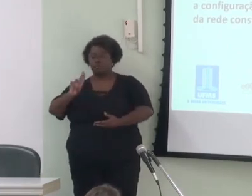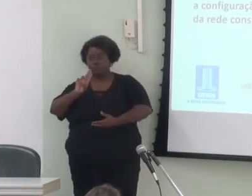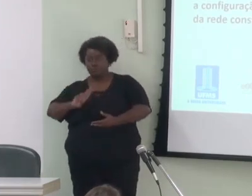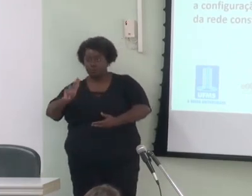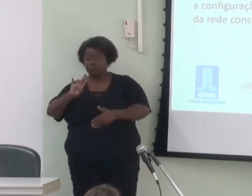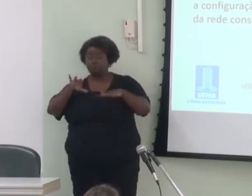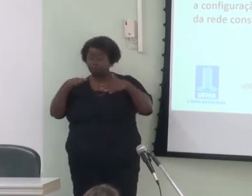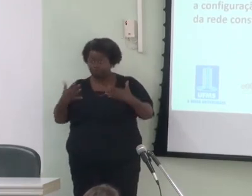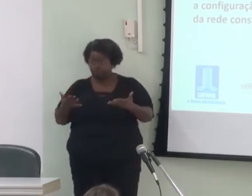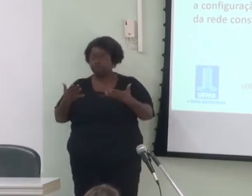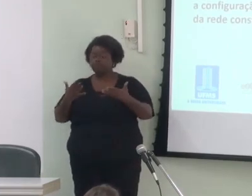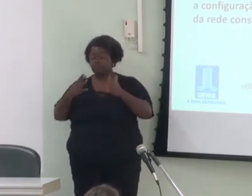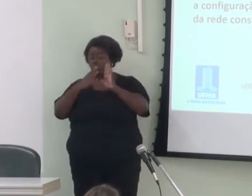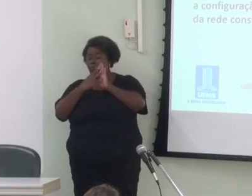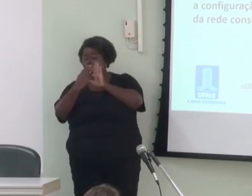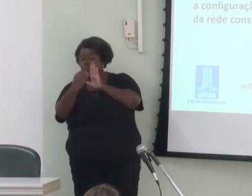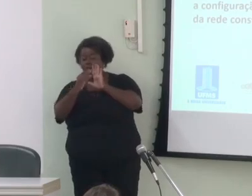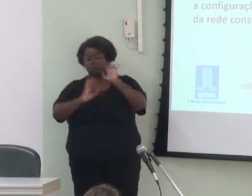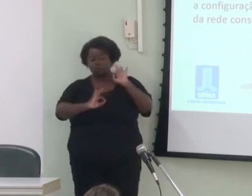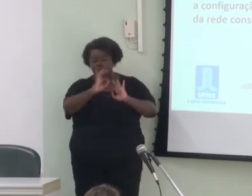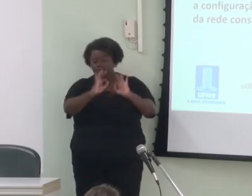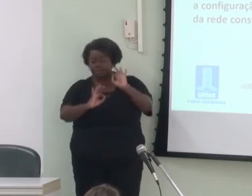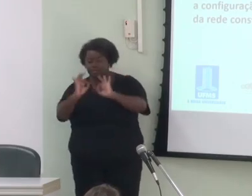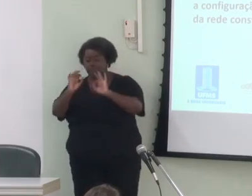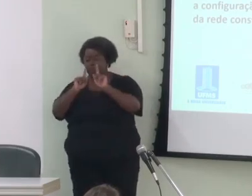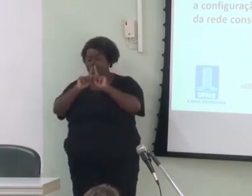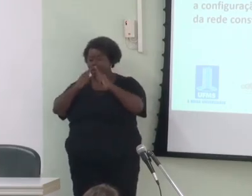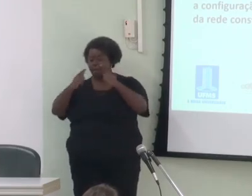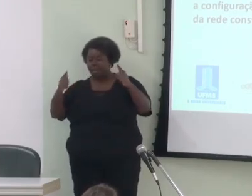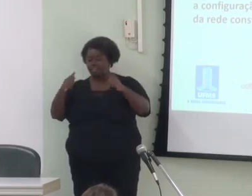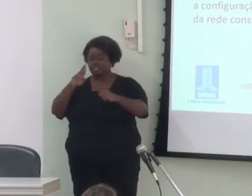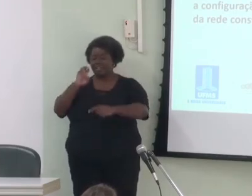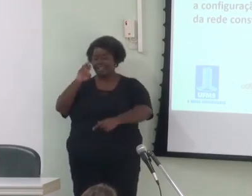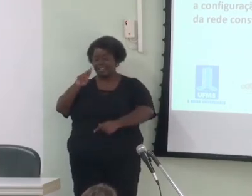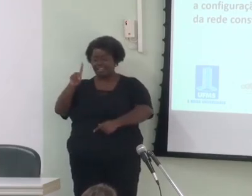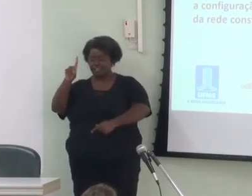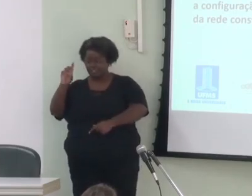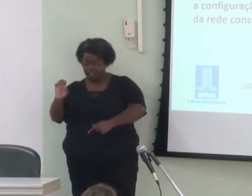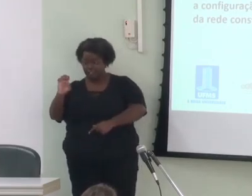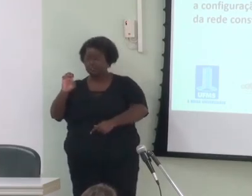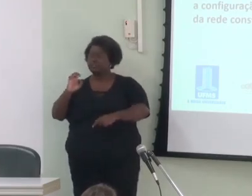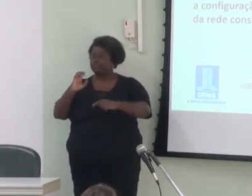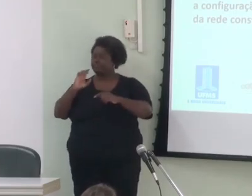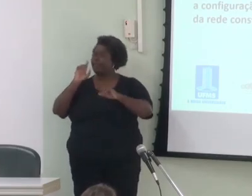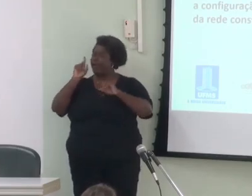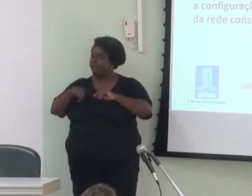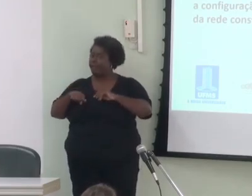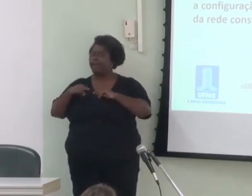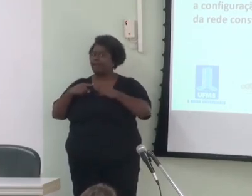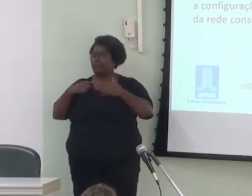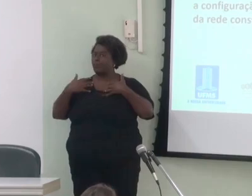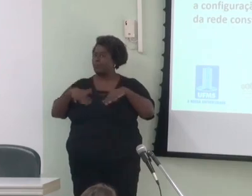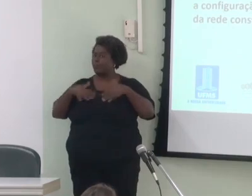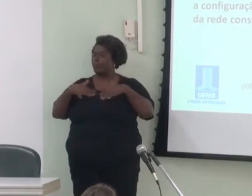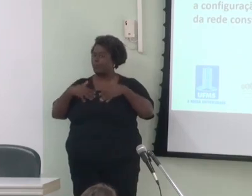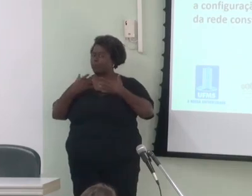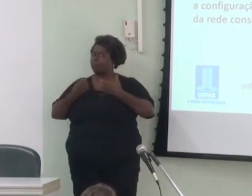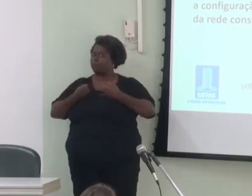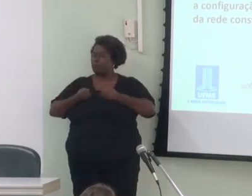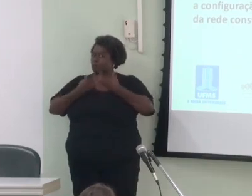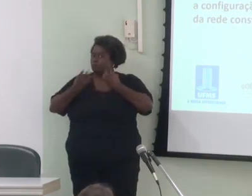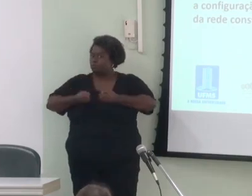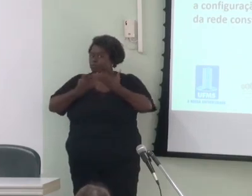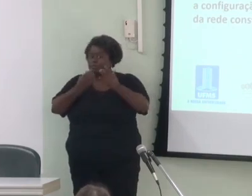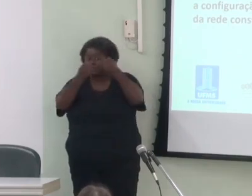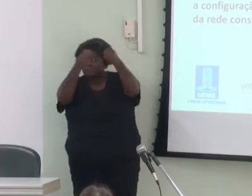contexto o modelo de organização da gramática em rede tem se mostrado uma ferramenta bastante produtiva para explicar a organização